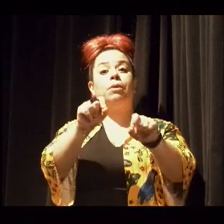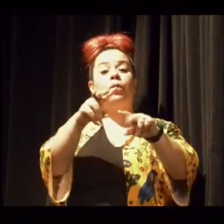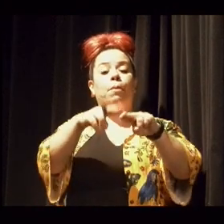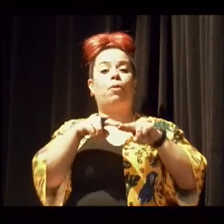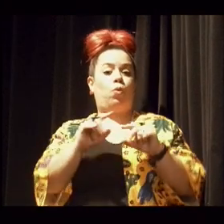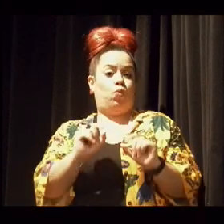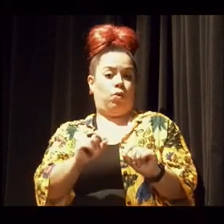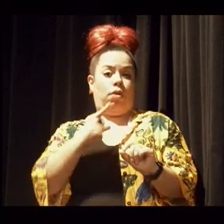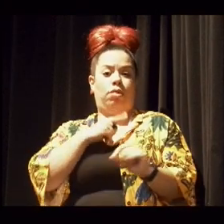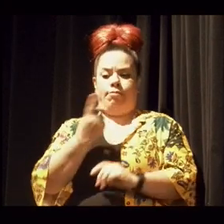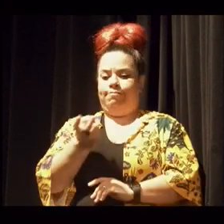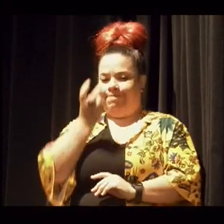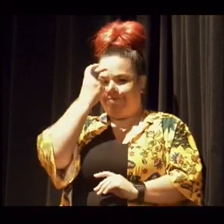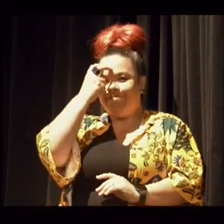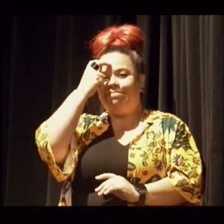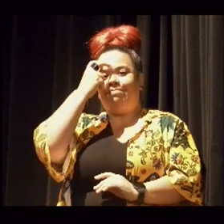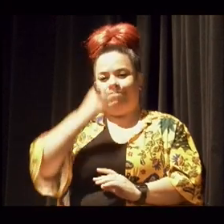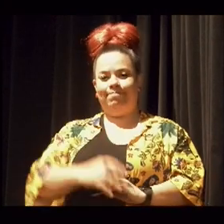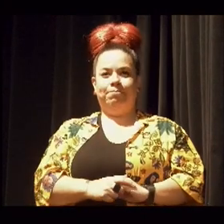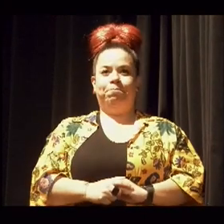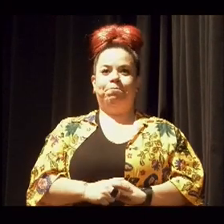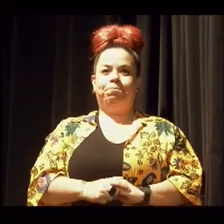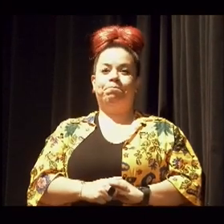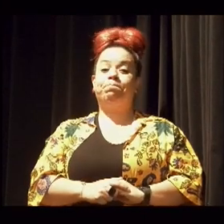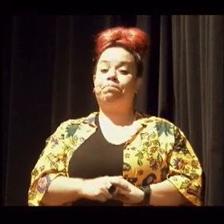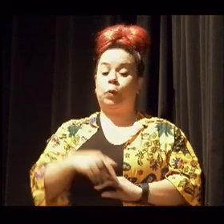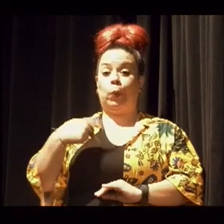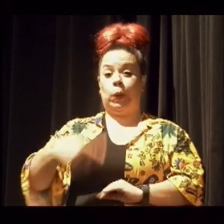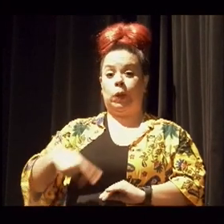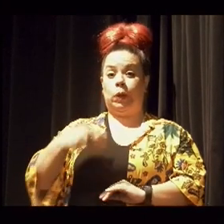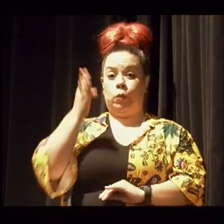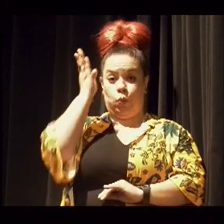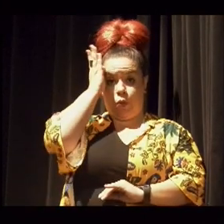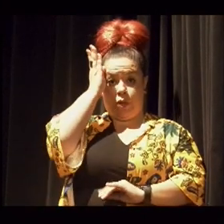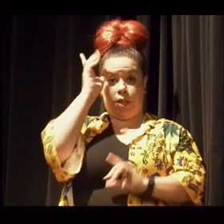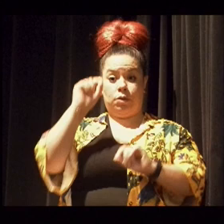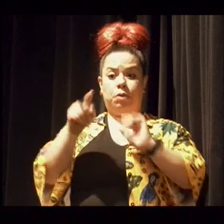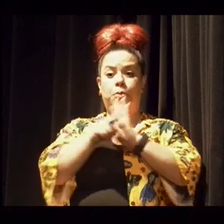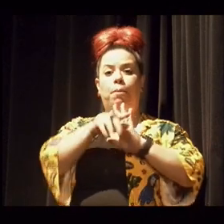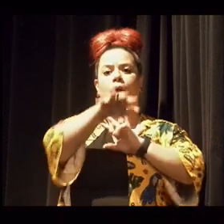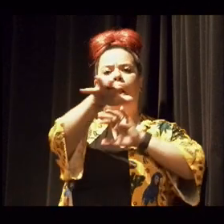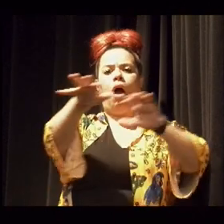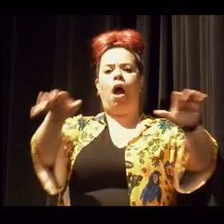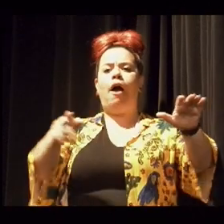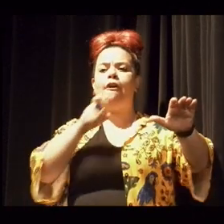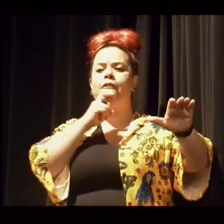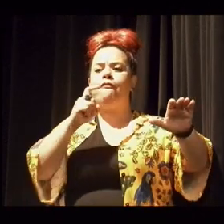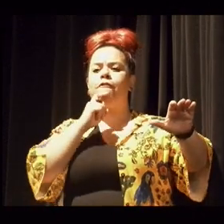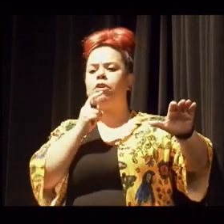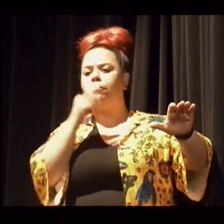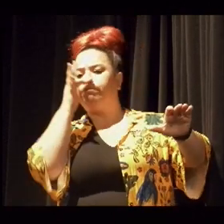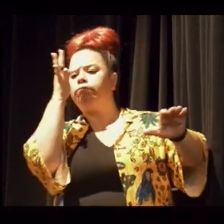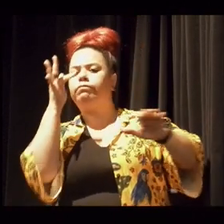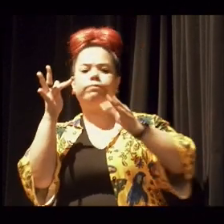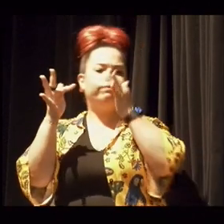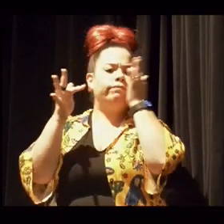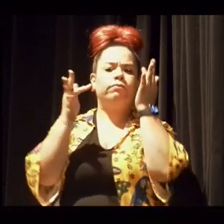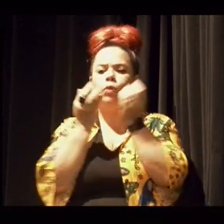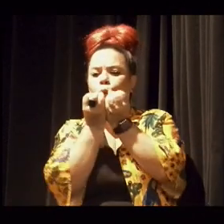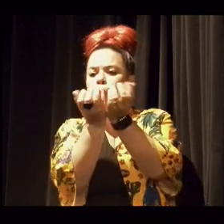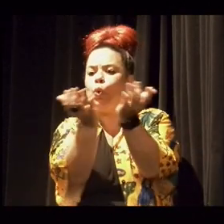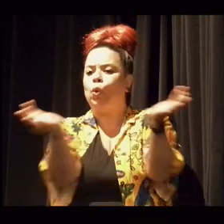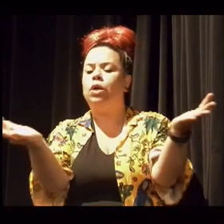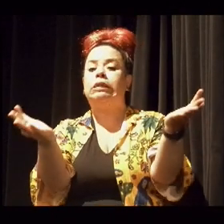aspecto cultural. Para o SESC, as áreas verdes alcançam importância ainda